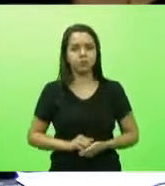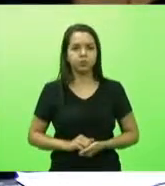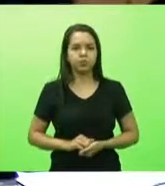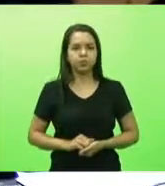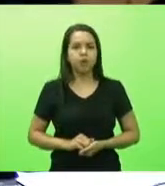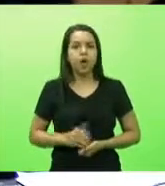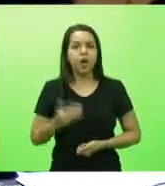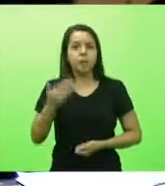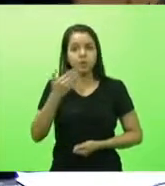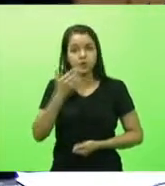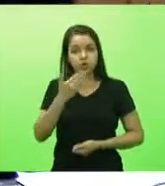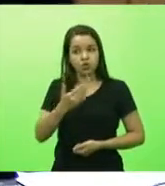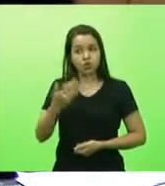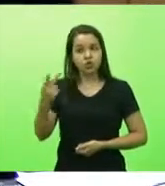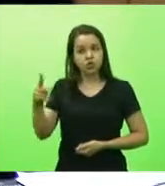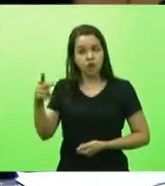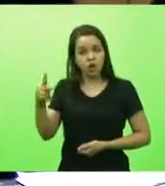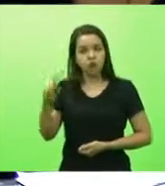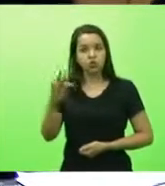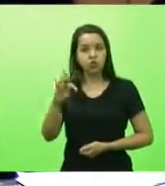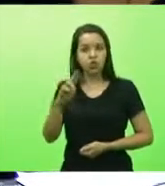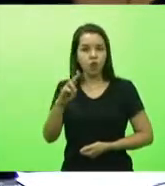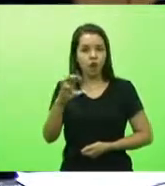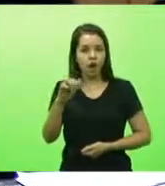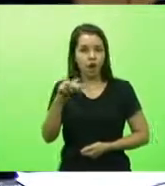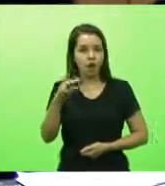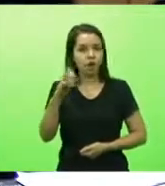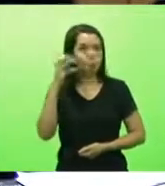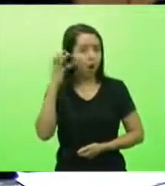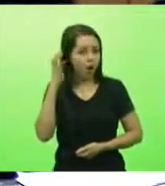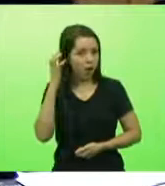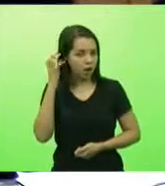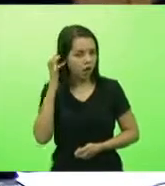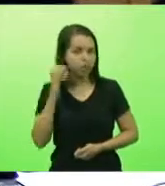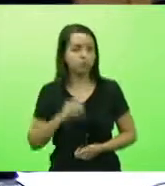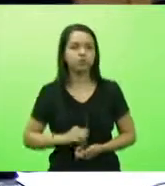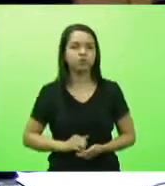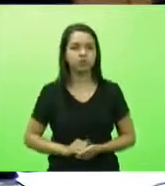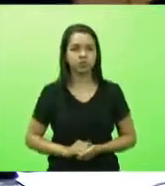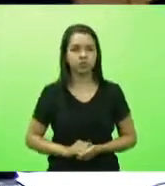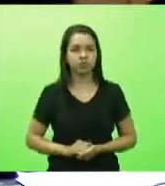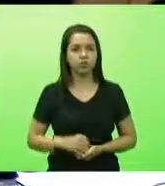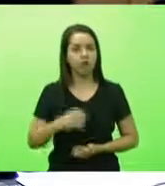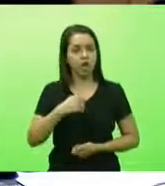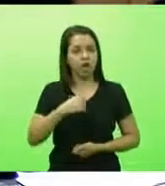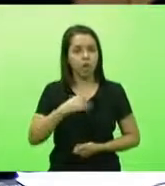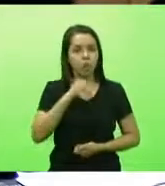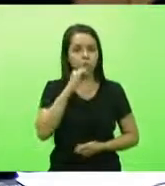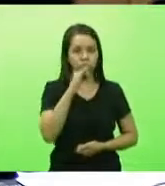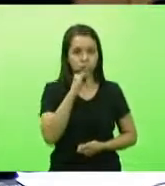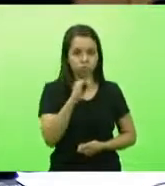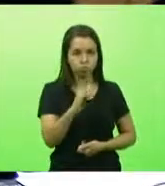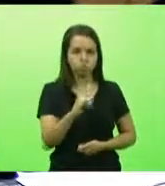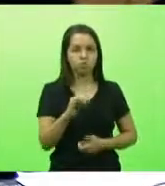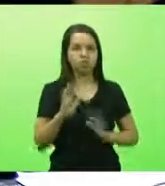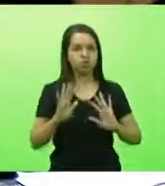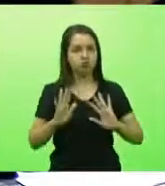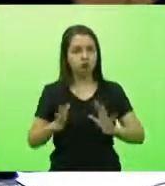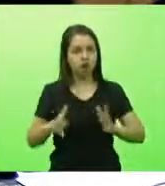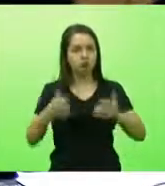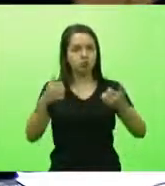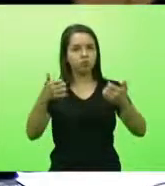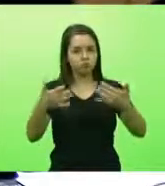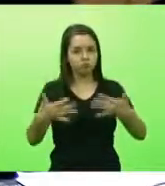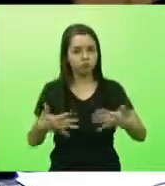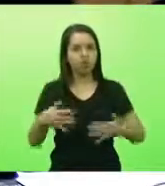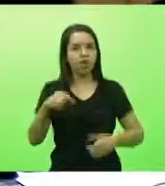radialista Tucano, eu quero aqui reafirmar, porque eu já fiz esses posicionamentos, tanto aqui na tribuna, quanto